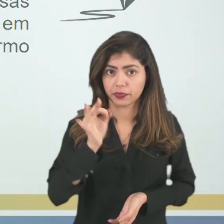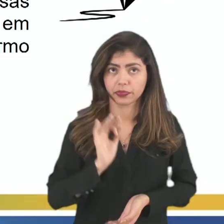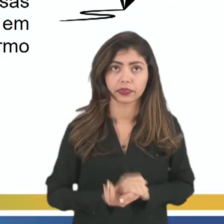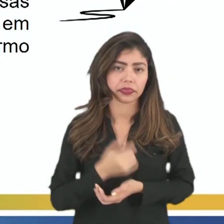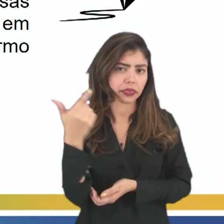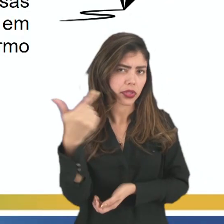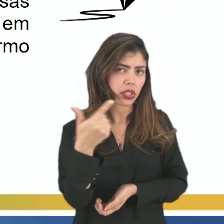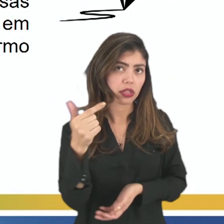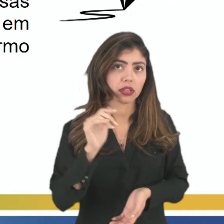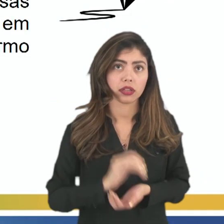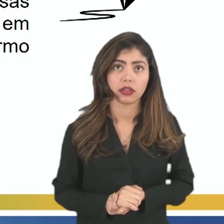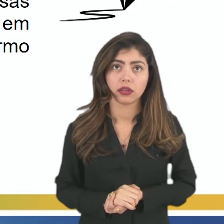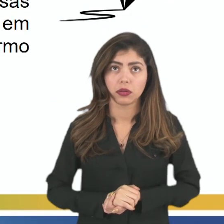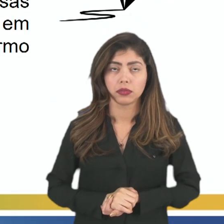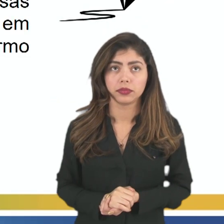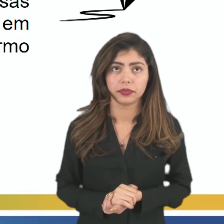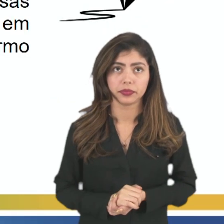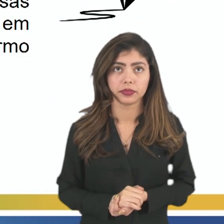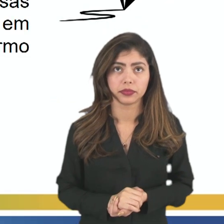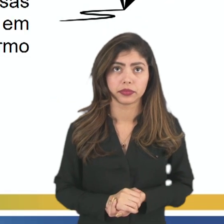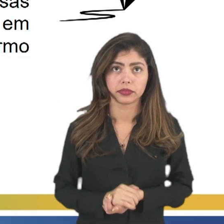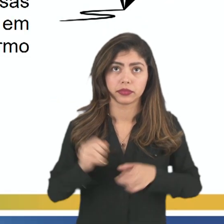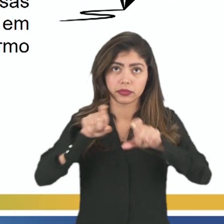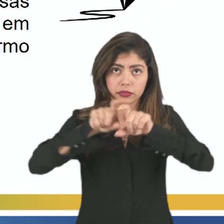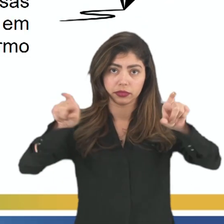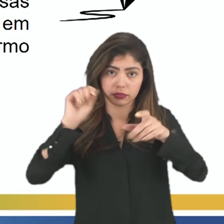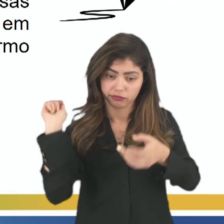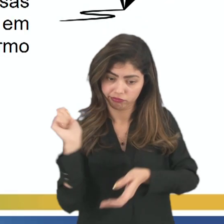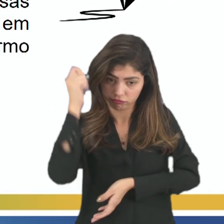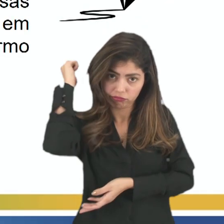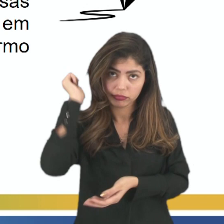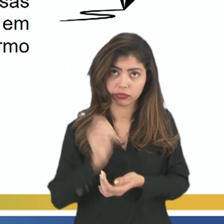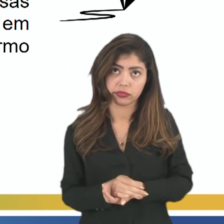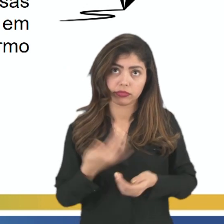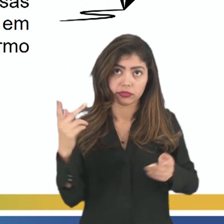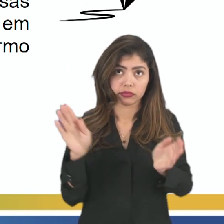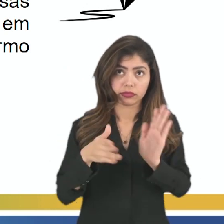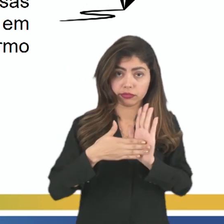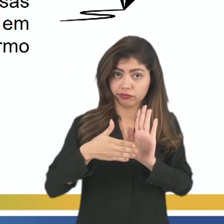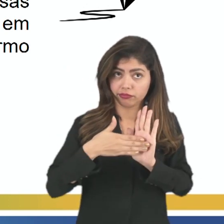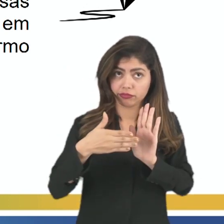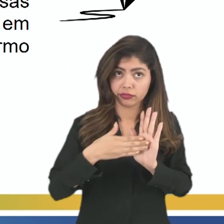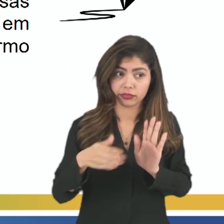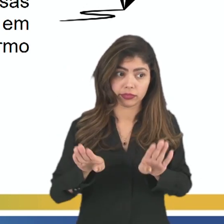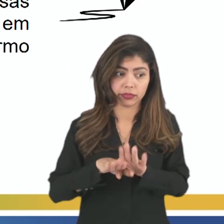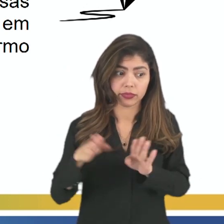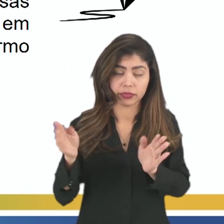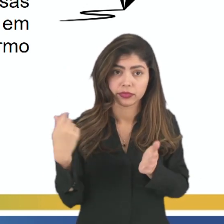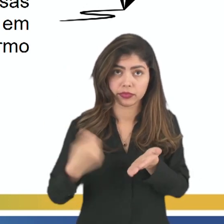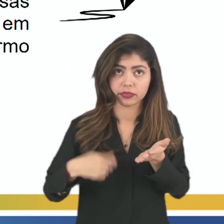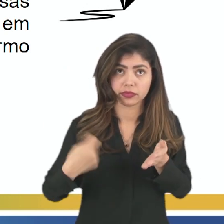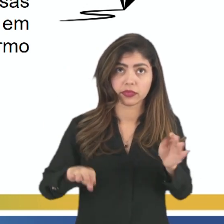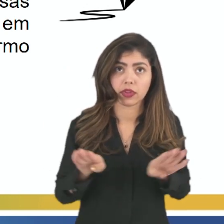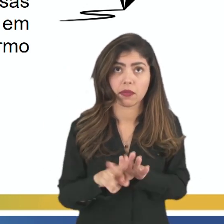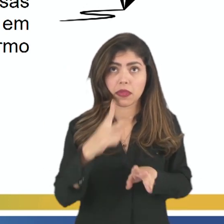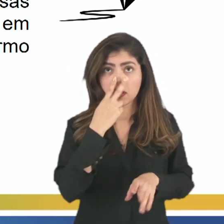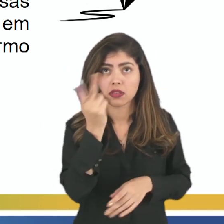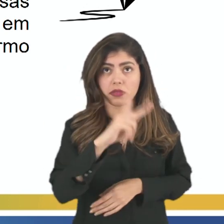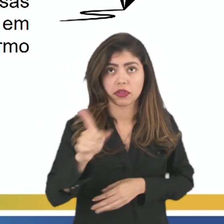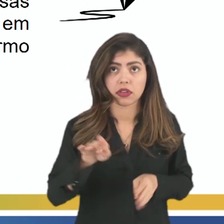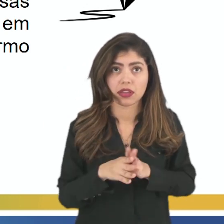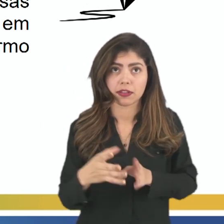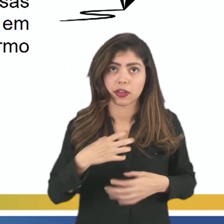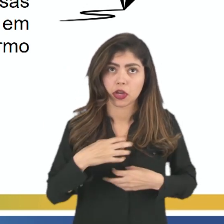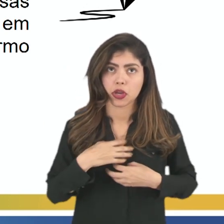Na segunda questão eu tenho, no trecho. A régua cantava na palma de nossas mãos. Parecia que os professores